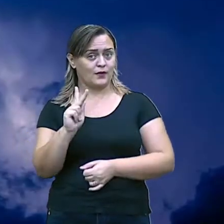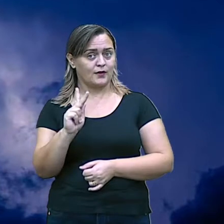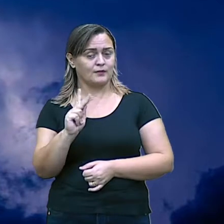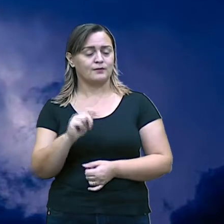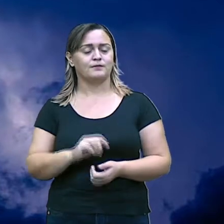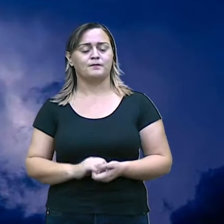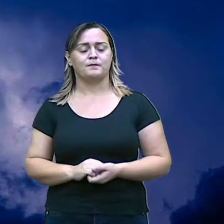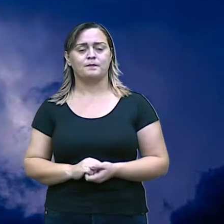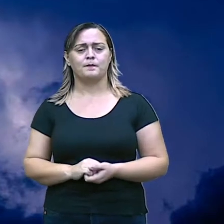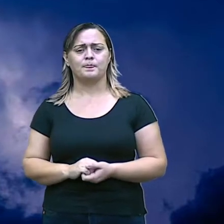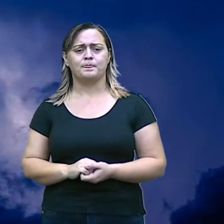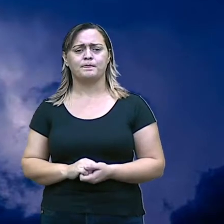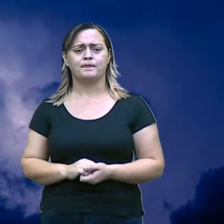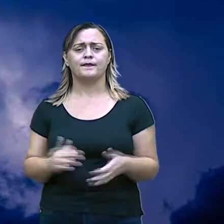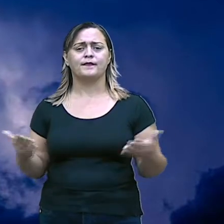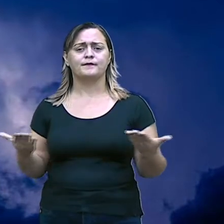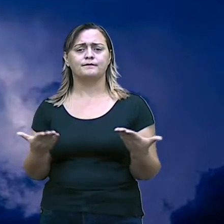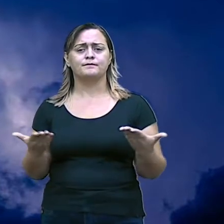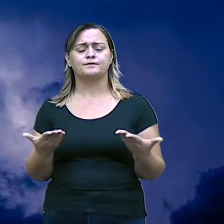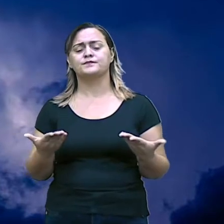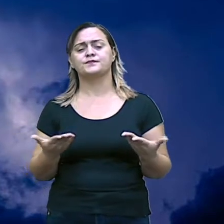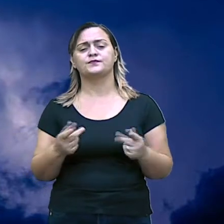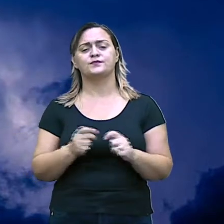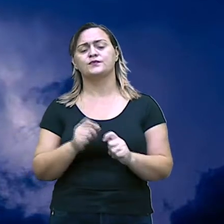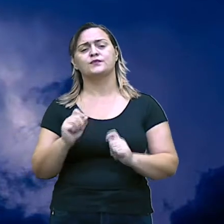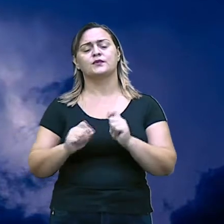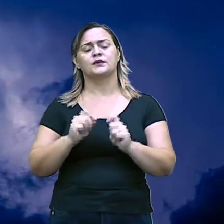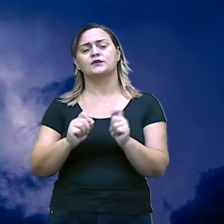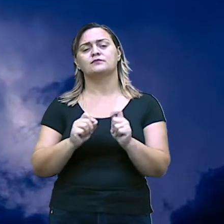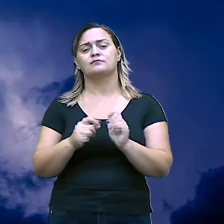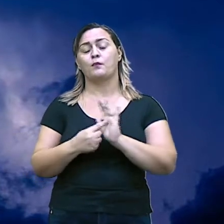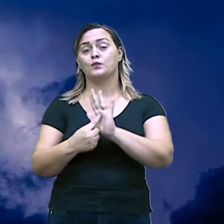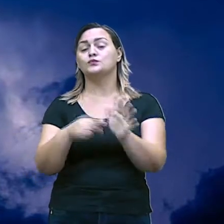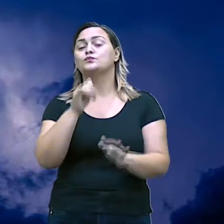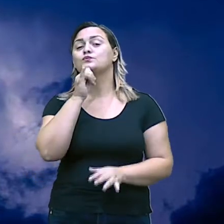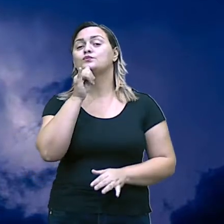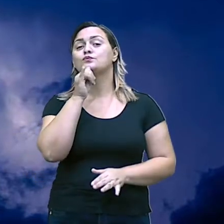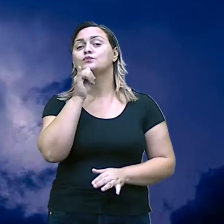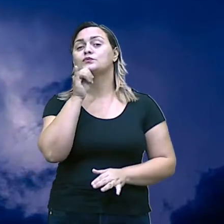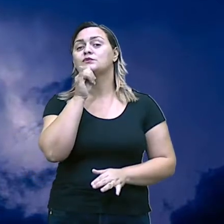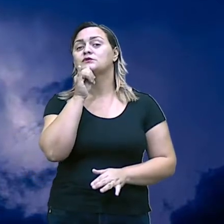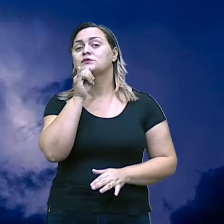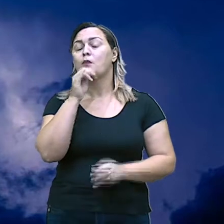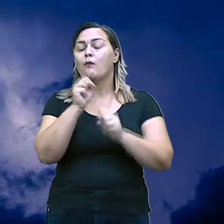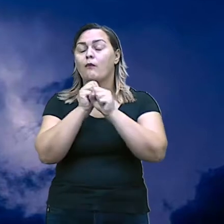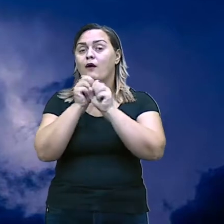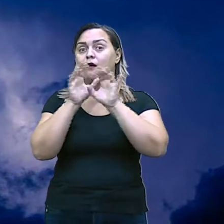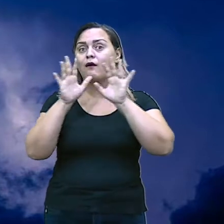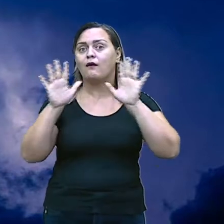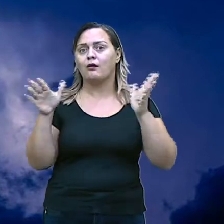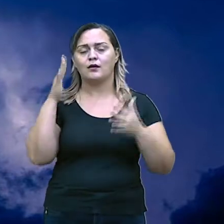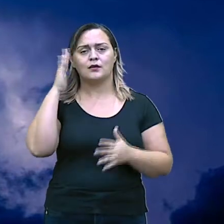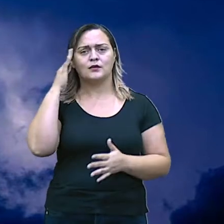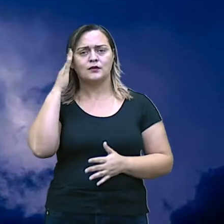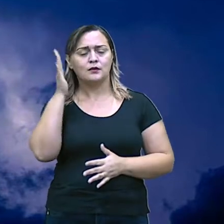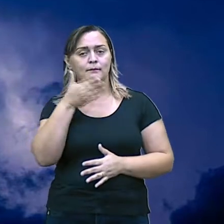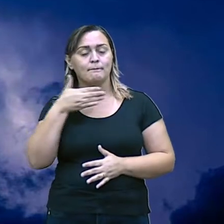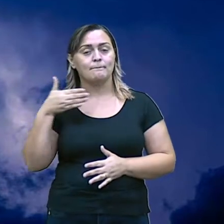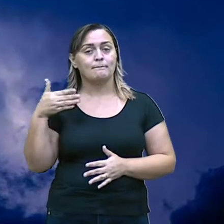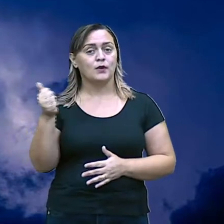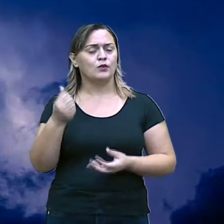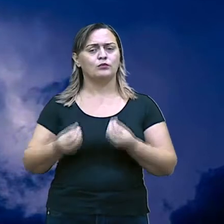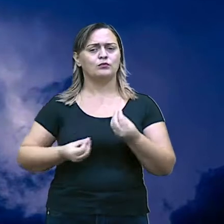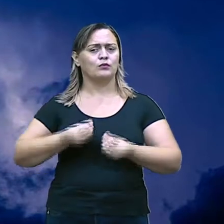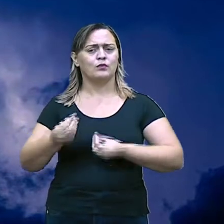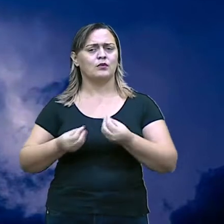Bem, agora o que a gente vai falar aqui? Nós temos, claro, um exemplo, né, pra deixar muito mais claro. Eu só tava apenas classificando os termos aí pra você,